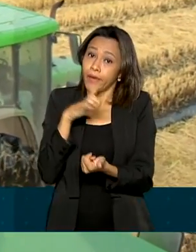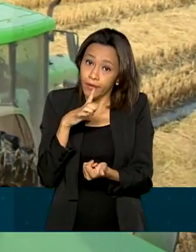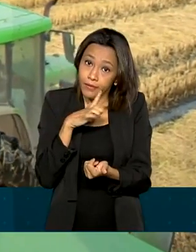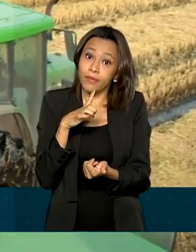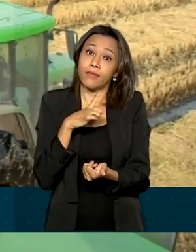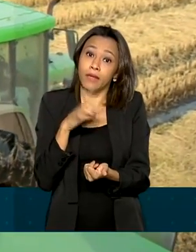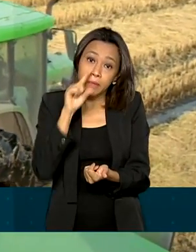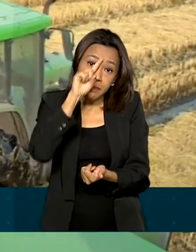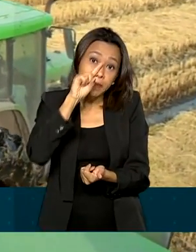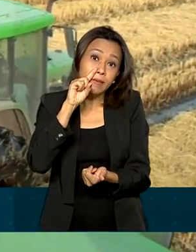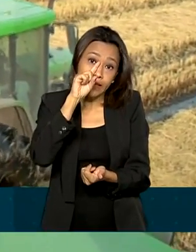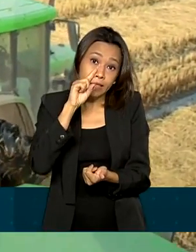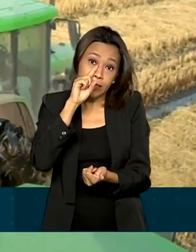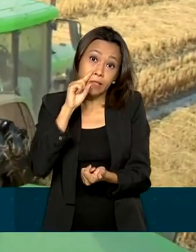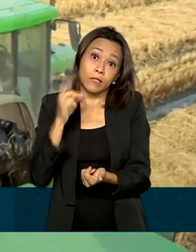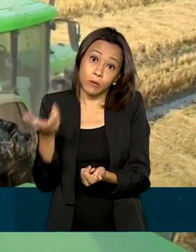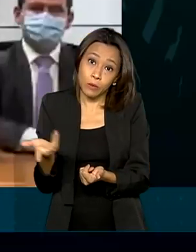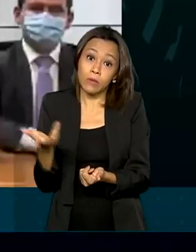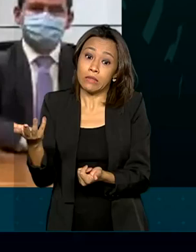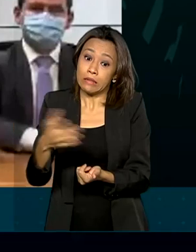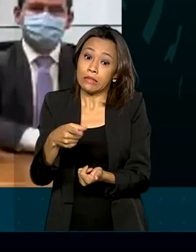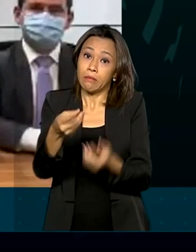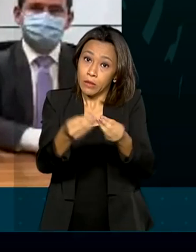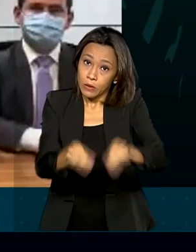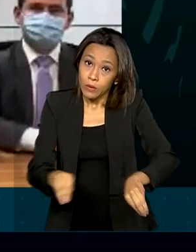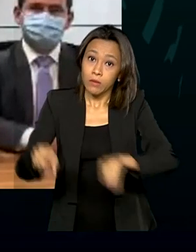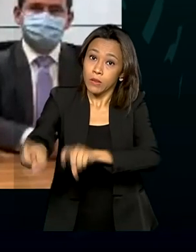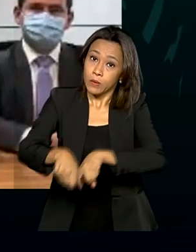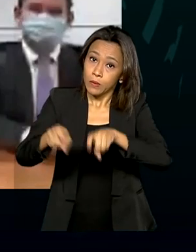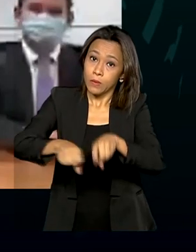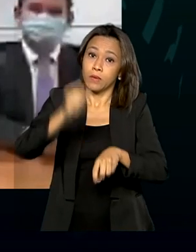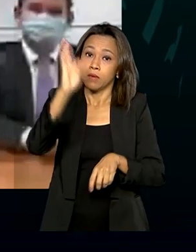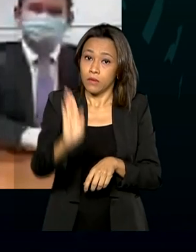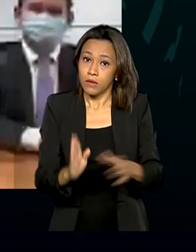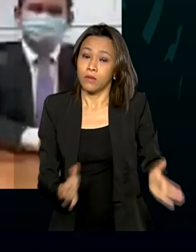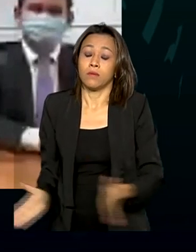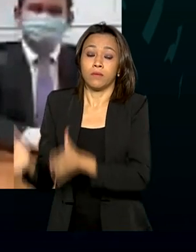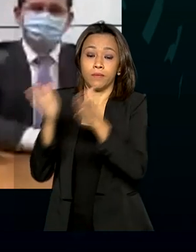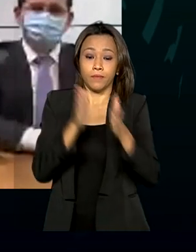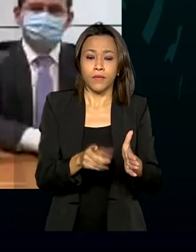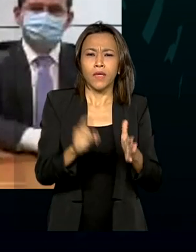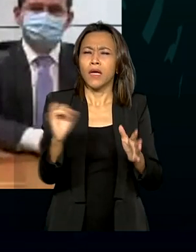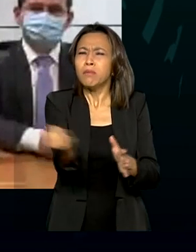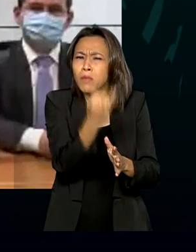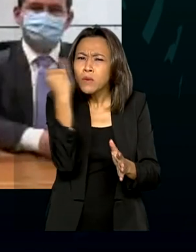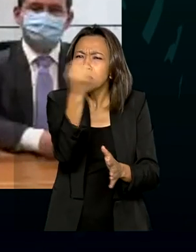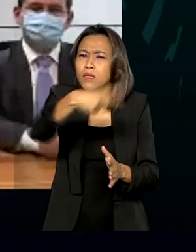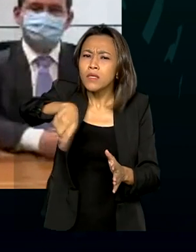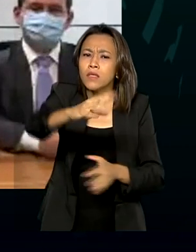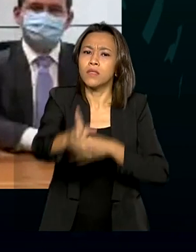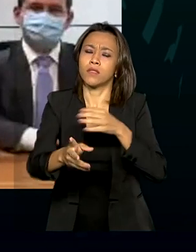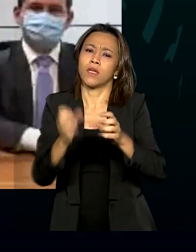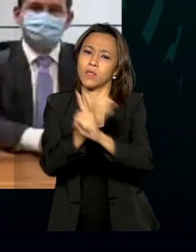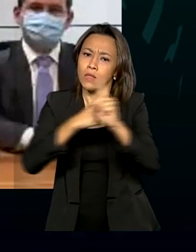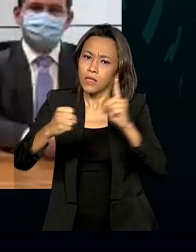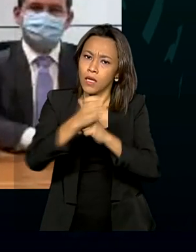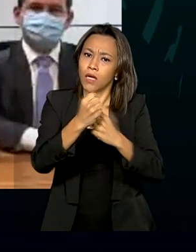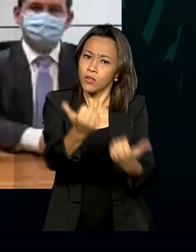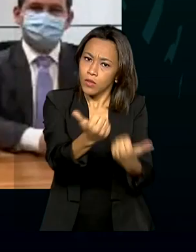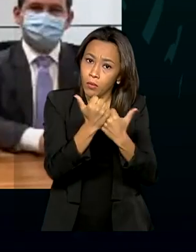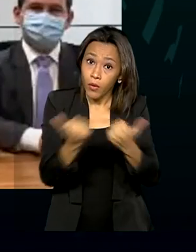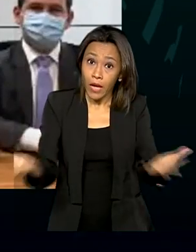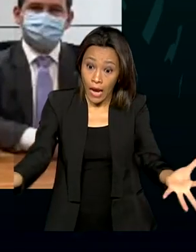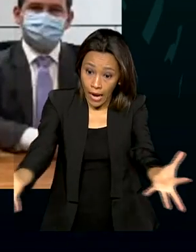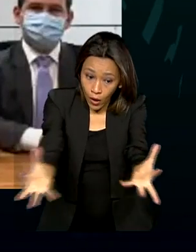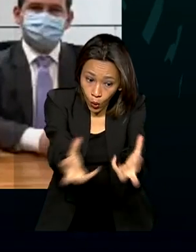riscos para a agricultura brasileira. Então é importante essa colaboração da população de receber esse material e